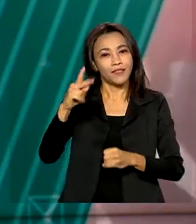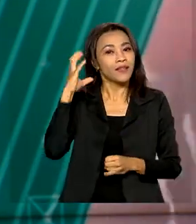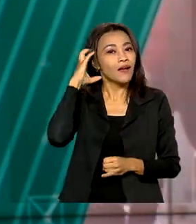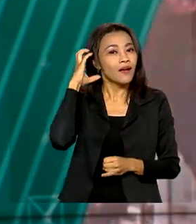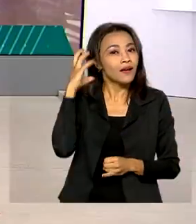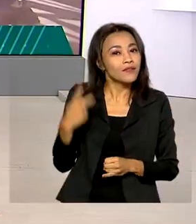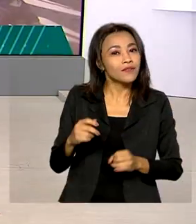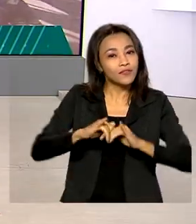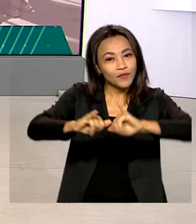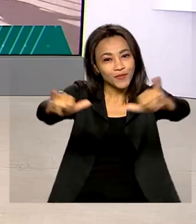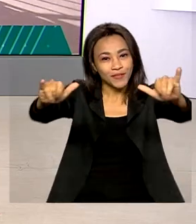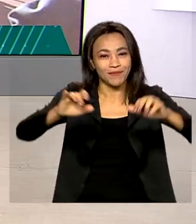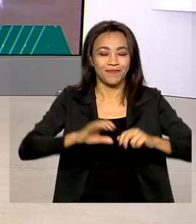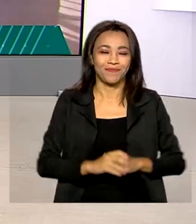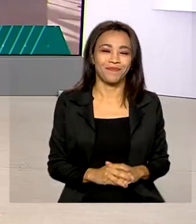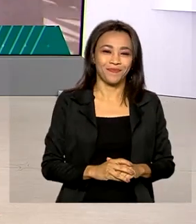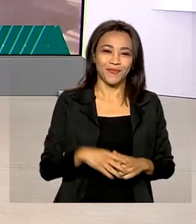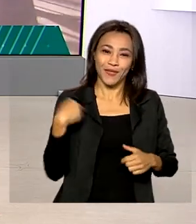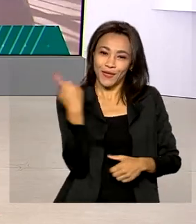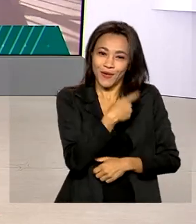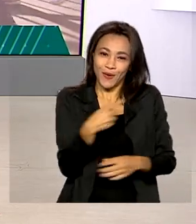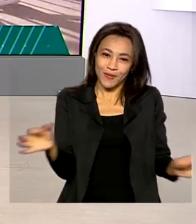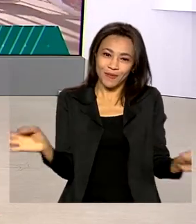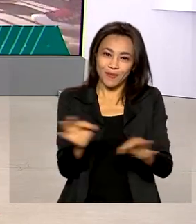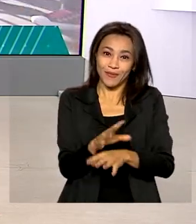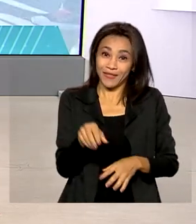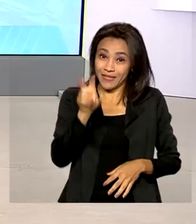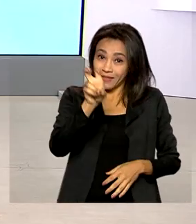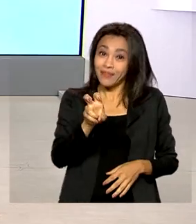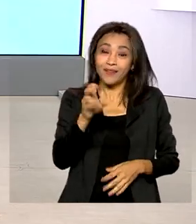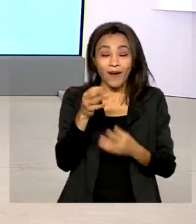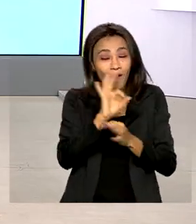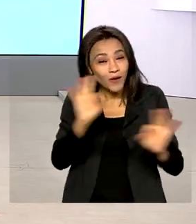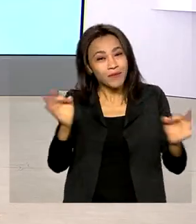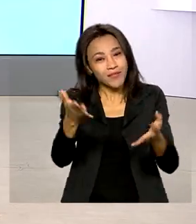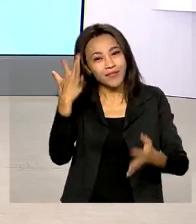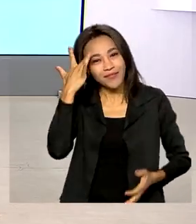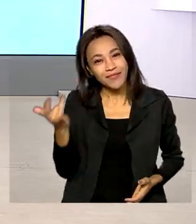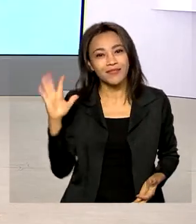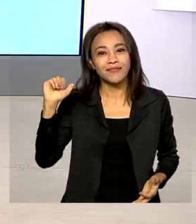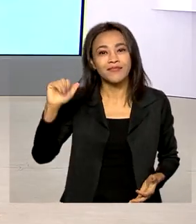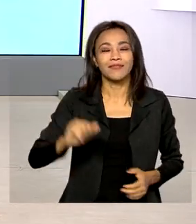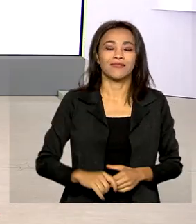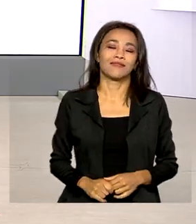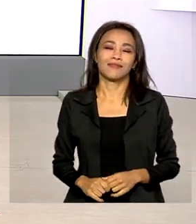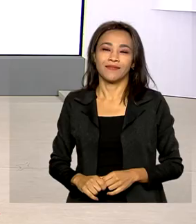Brasil. E a gente fica por aqui, uma ótima quinta-feira para você e até amanhã. Tchau!